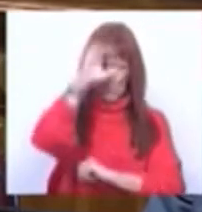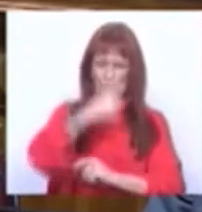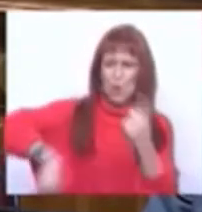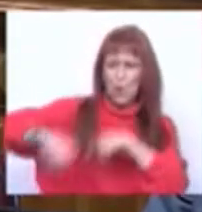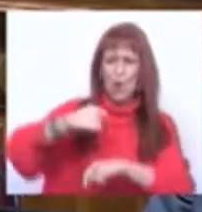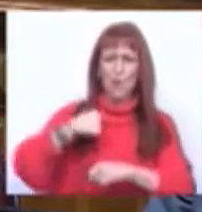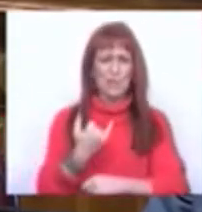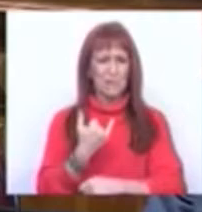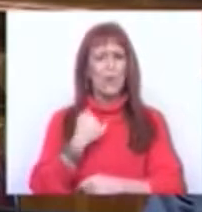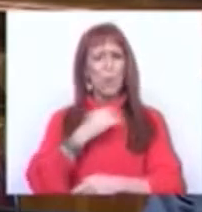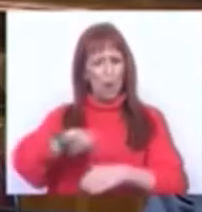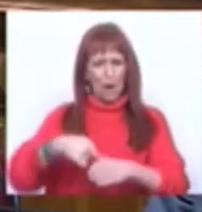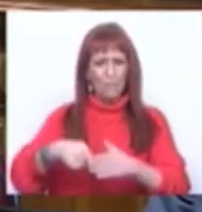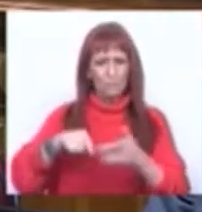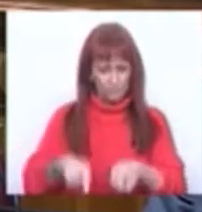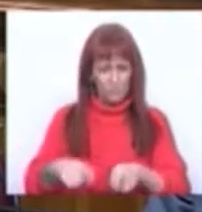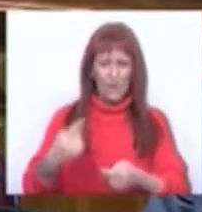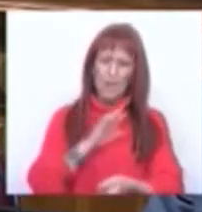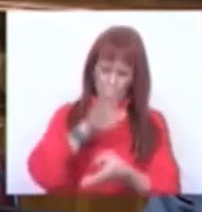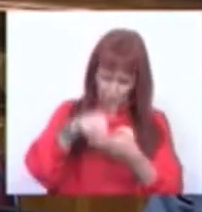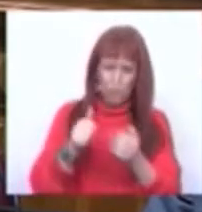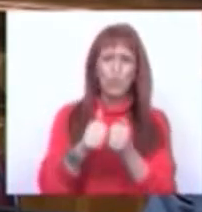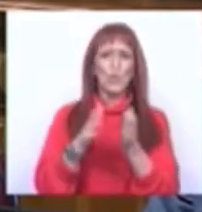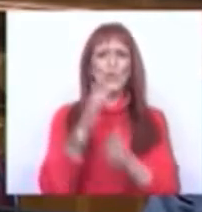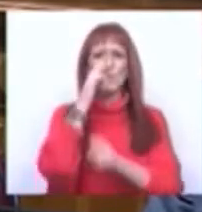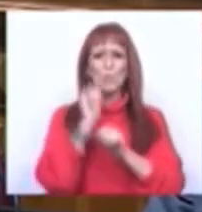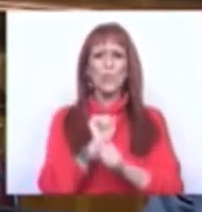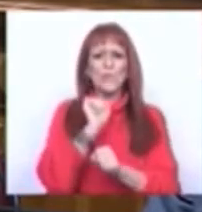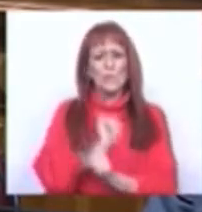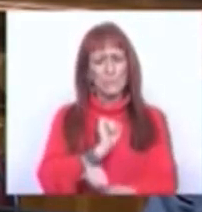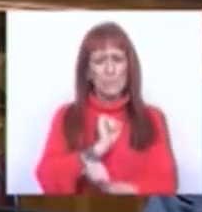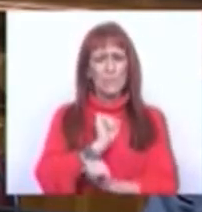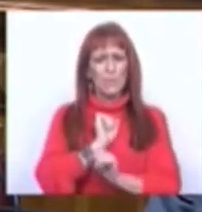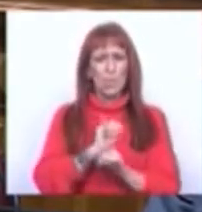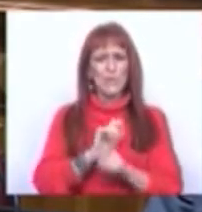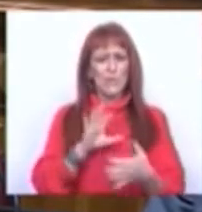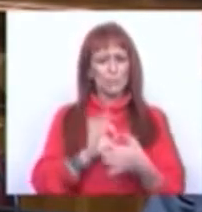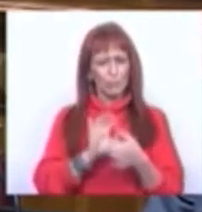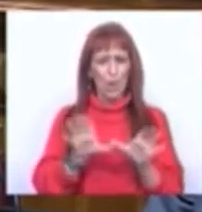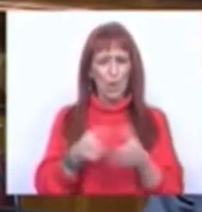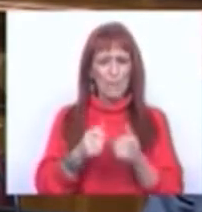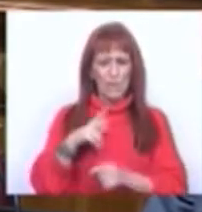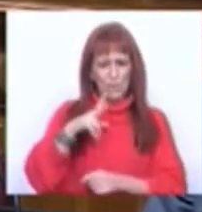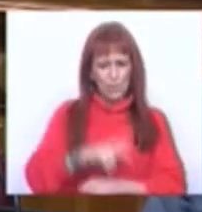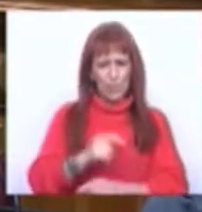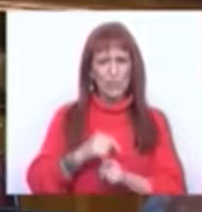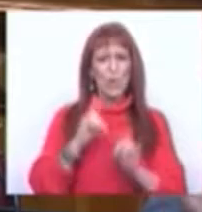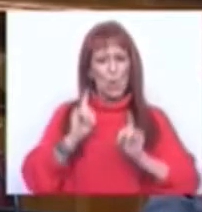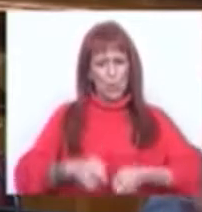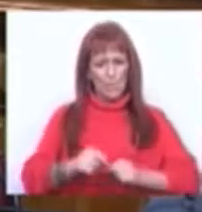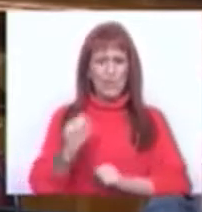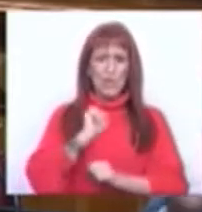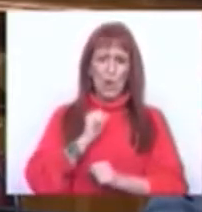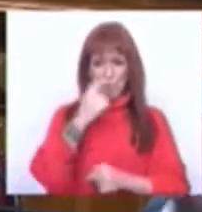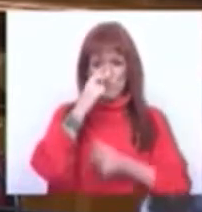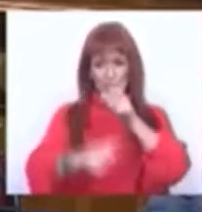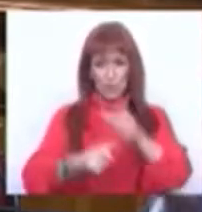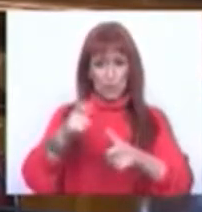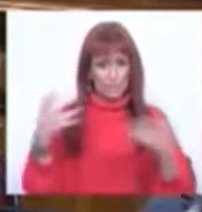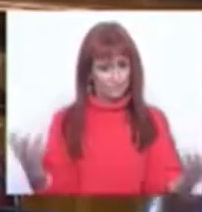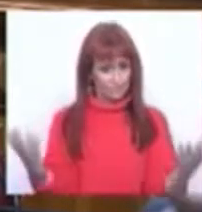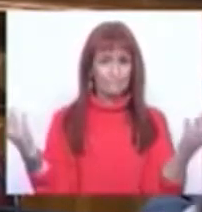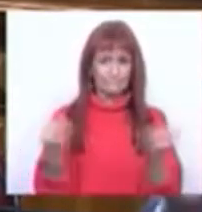nós nos devemos envolver em incluir todas as pessoas que fazem parte da nossa comunidade nacional. A começar pelos nossos concidadãos